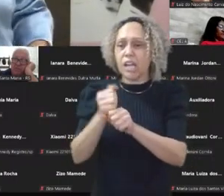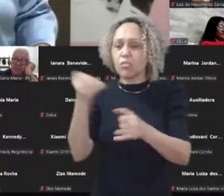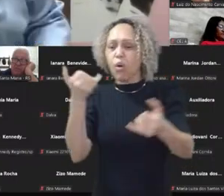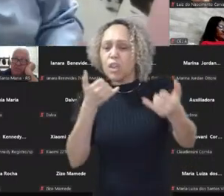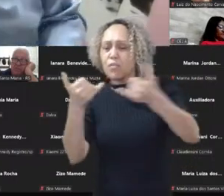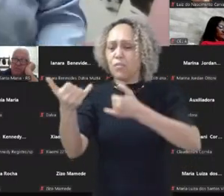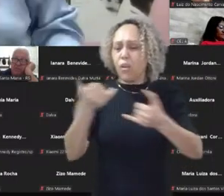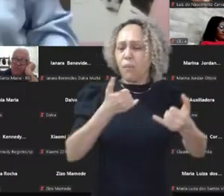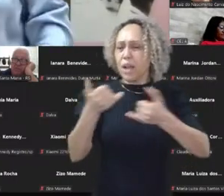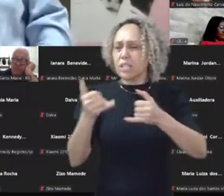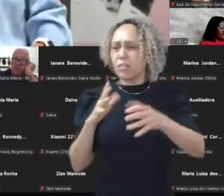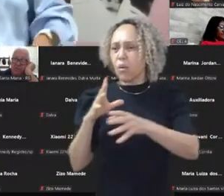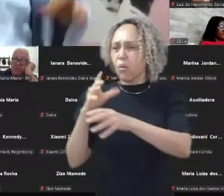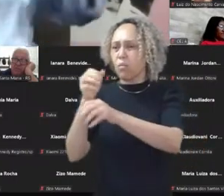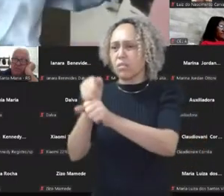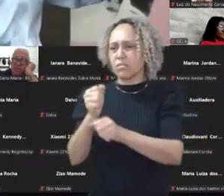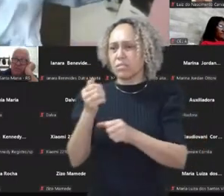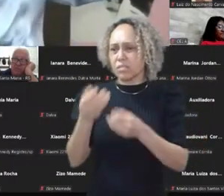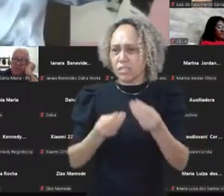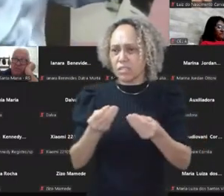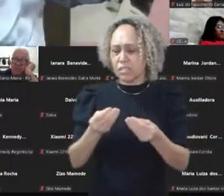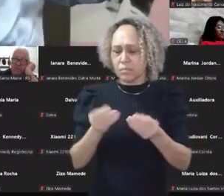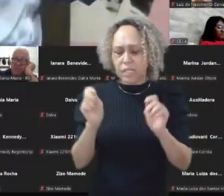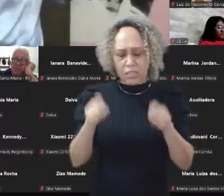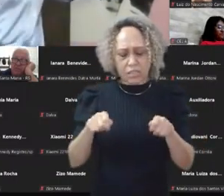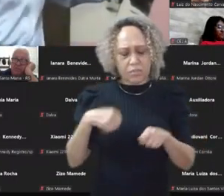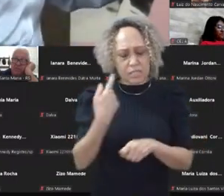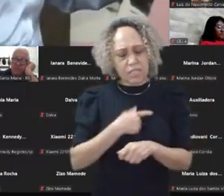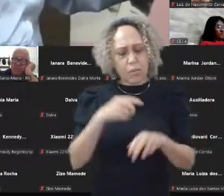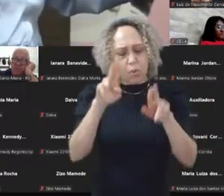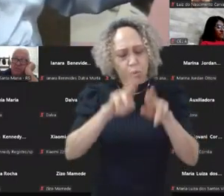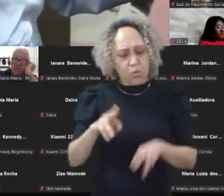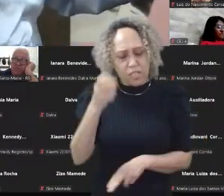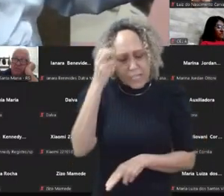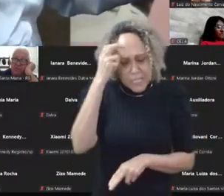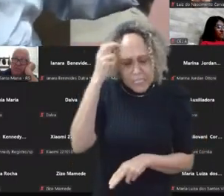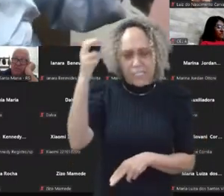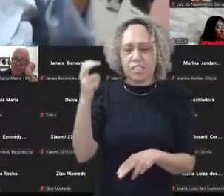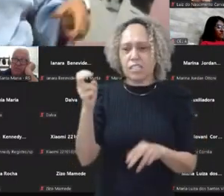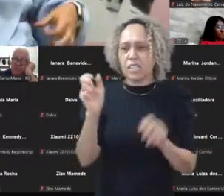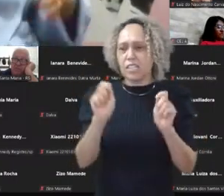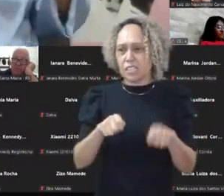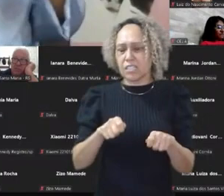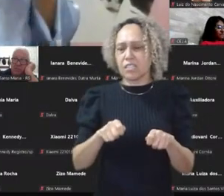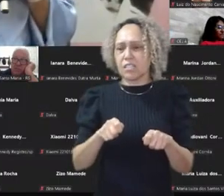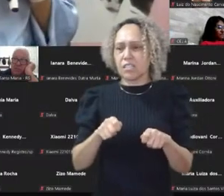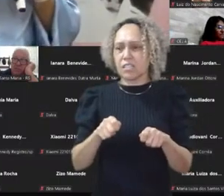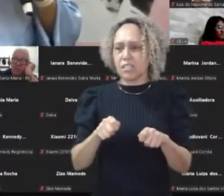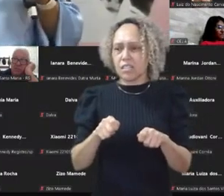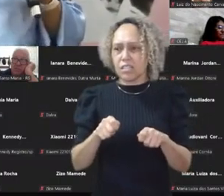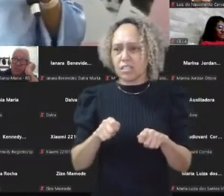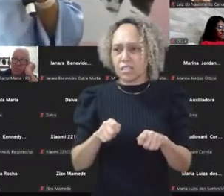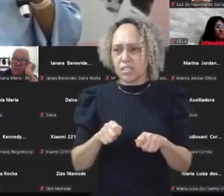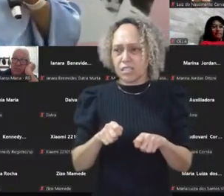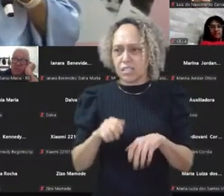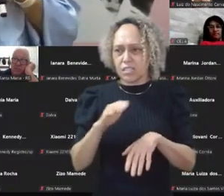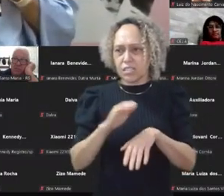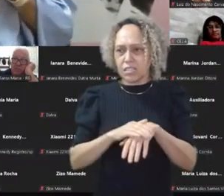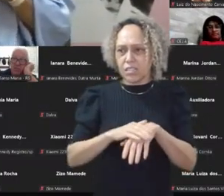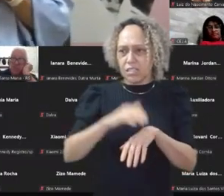inteligente para estipular redes, fomentar redes, como a gente está usando aqui. Então, eu vivo